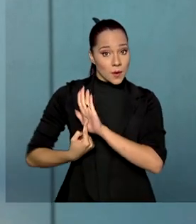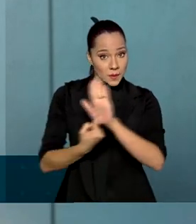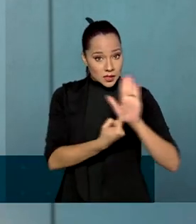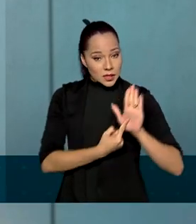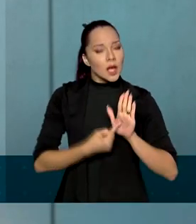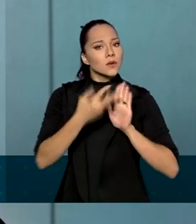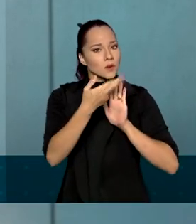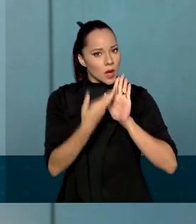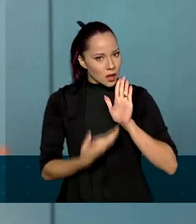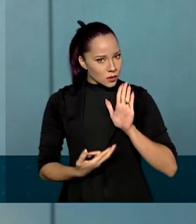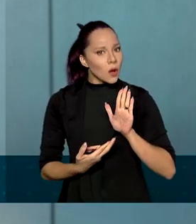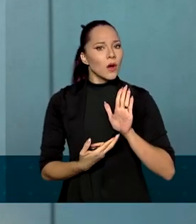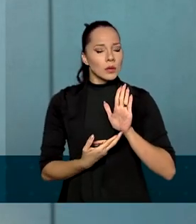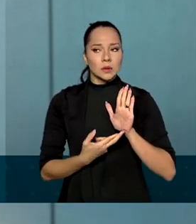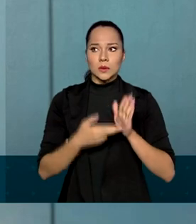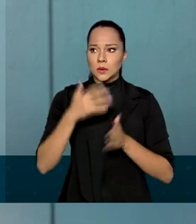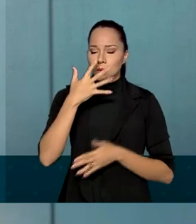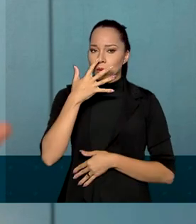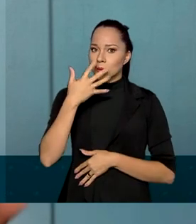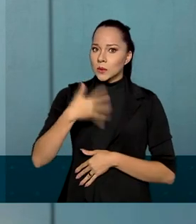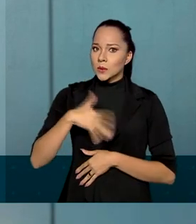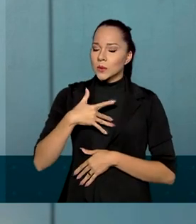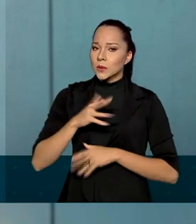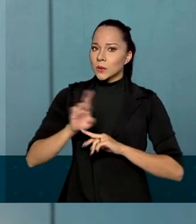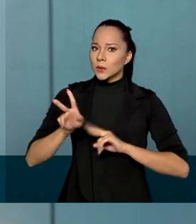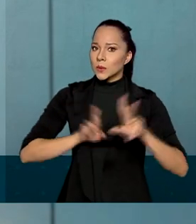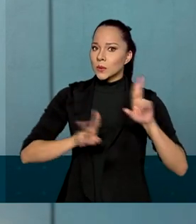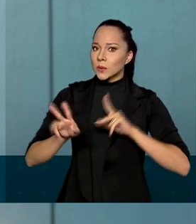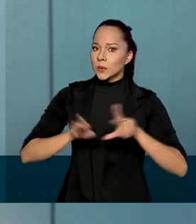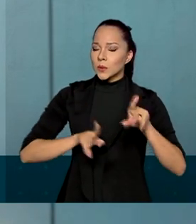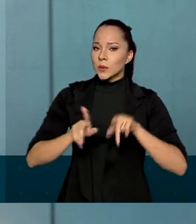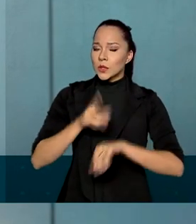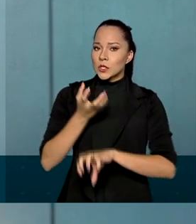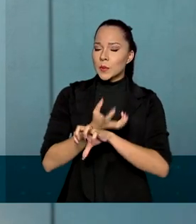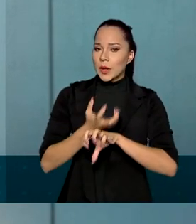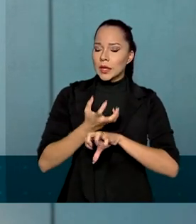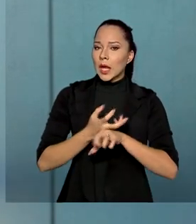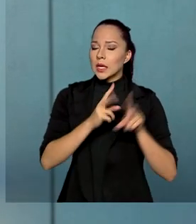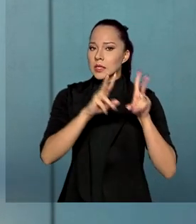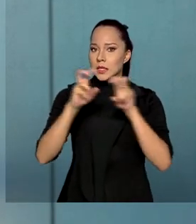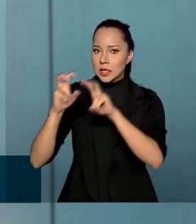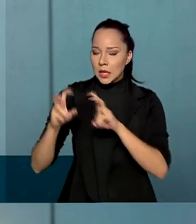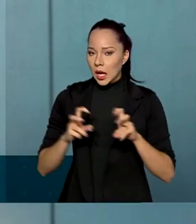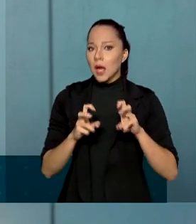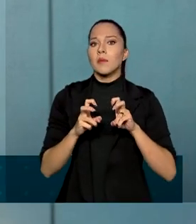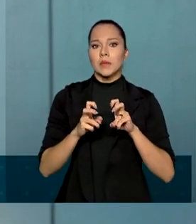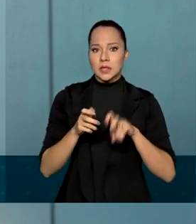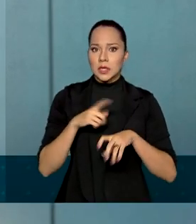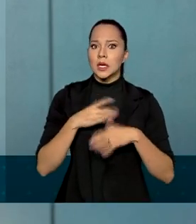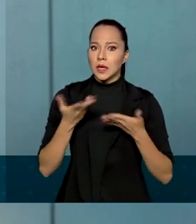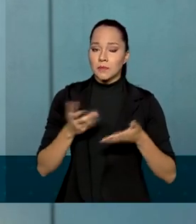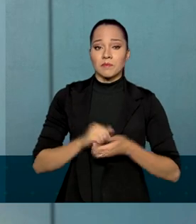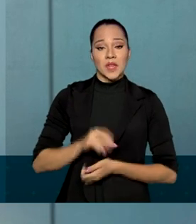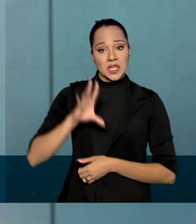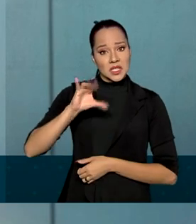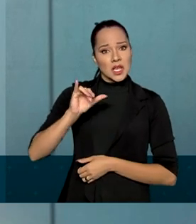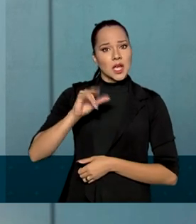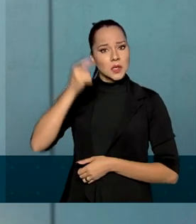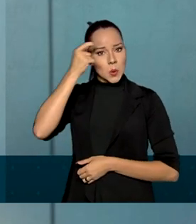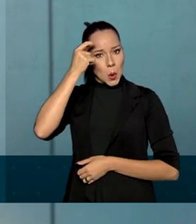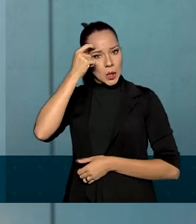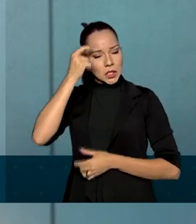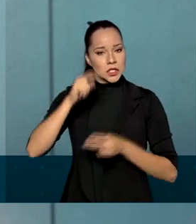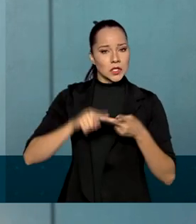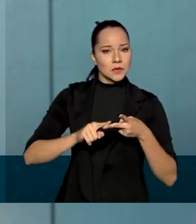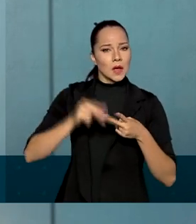neste relatório impressionam pela variedade de disciplinas e temáticas abarcadas. Ciências cognitivas,